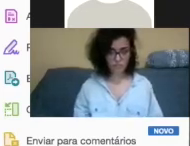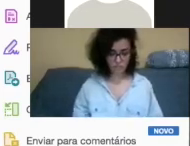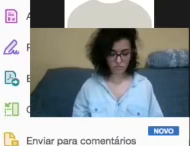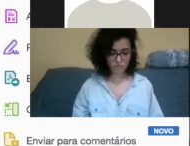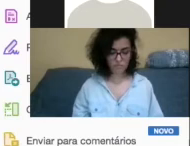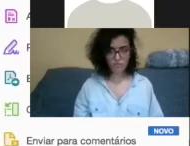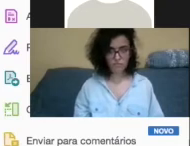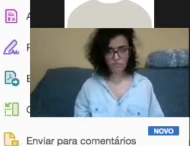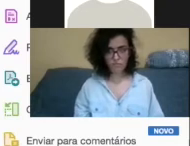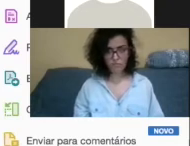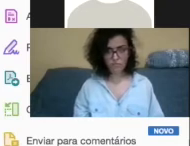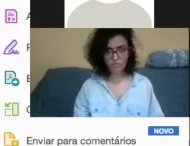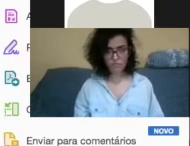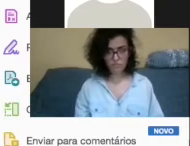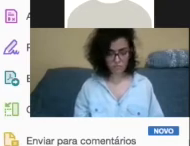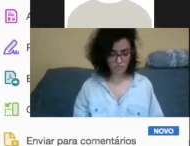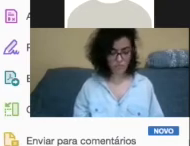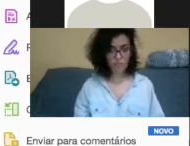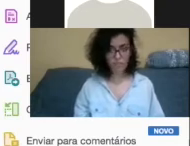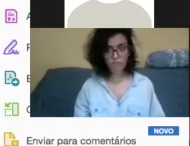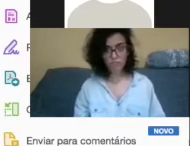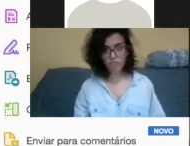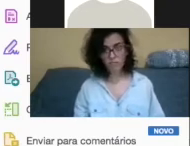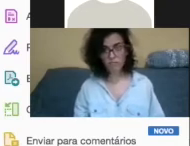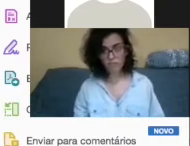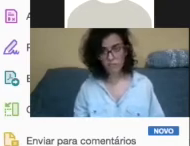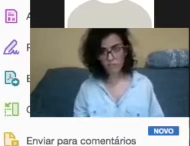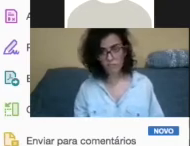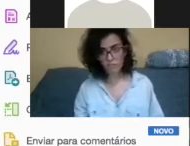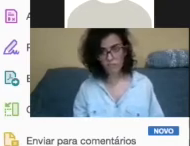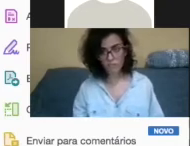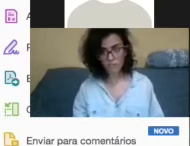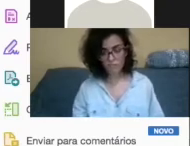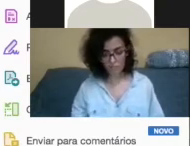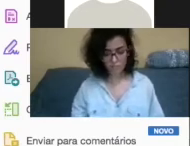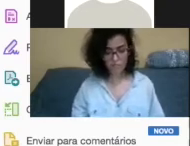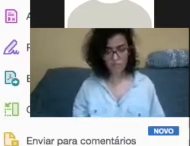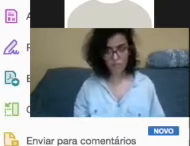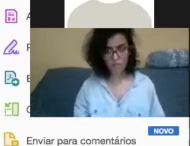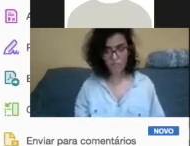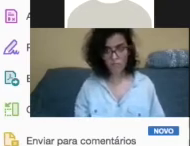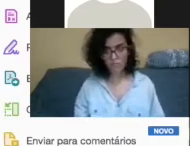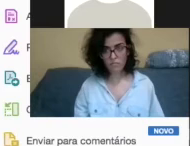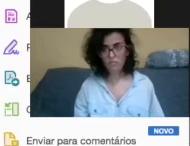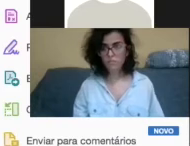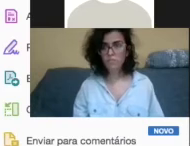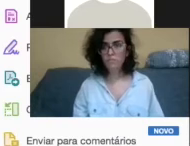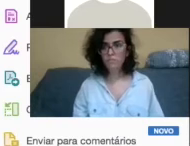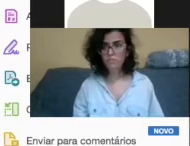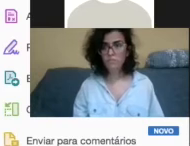que é para essa informação a gente ter certeza de que essa informação foi absorvida pela pessoa, né? E aí, eu vou passar rápido agora.